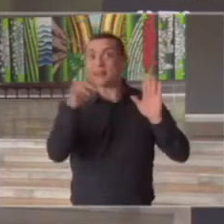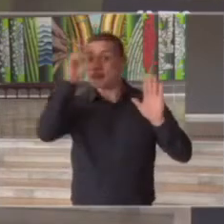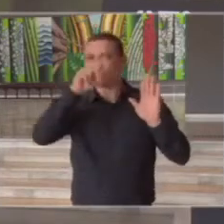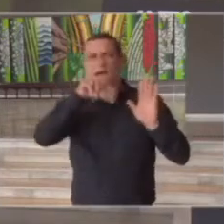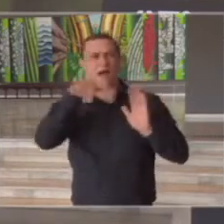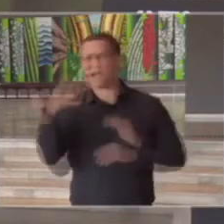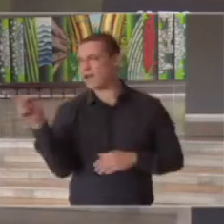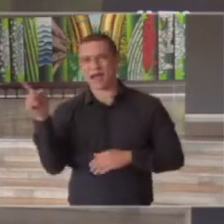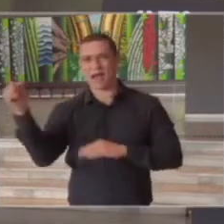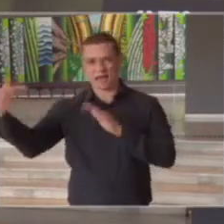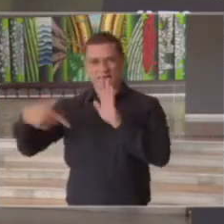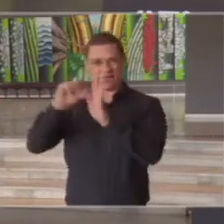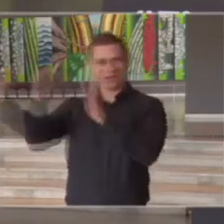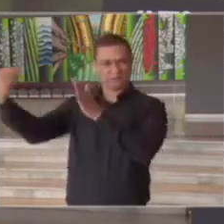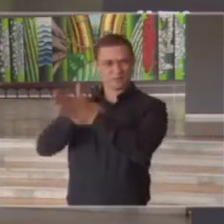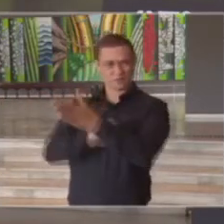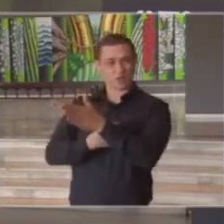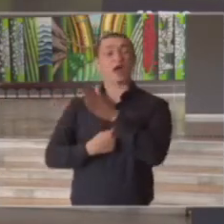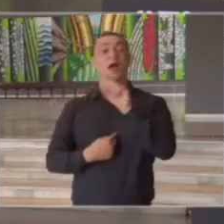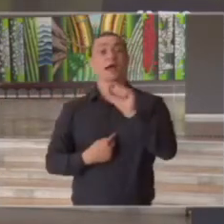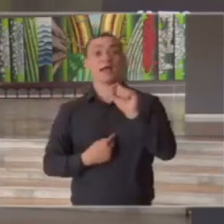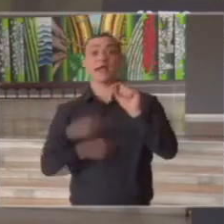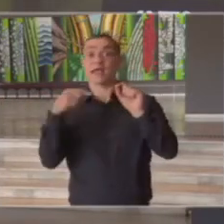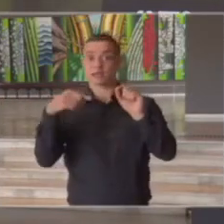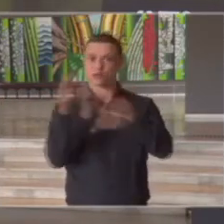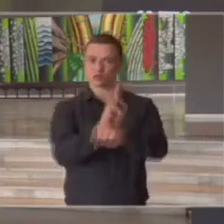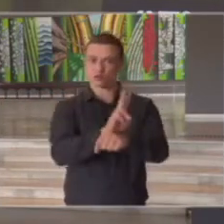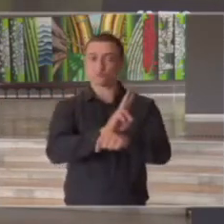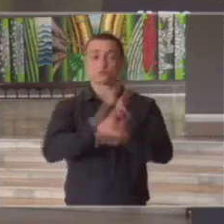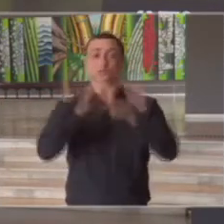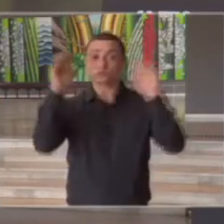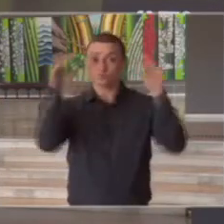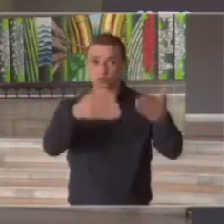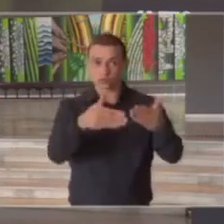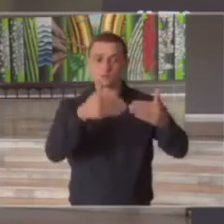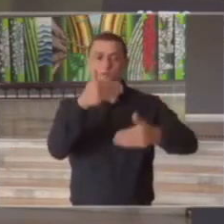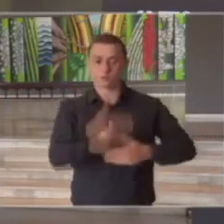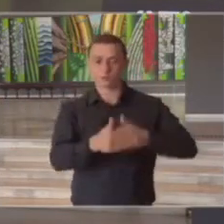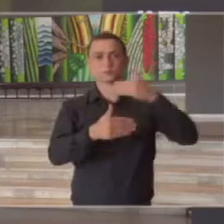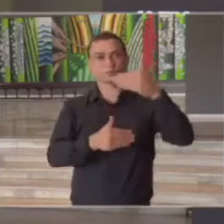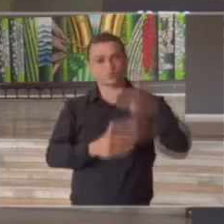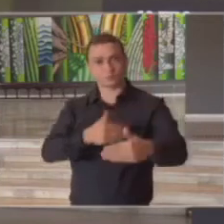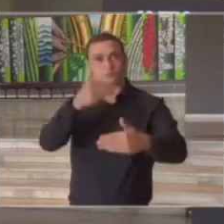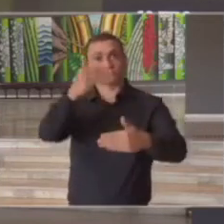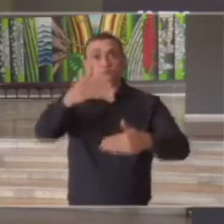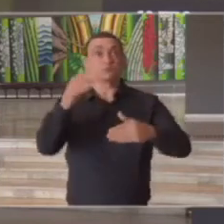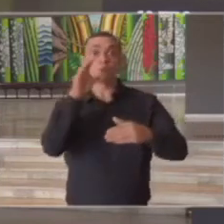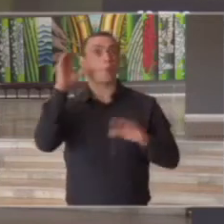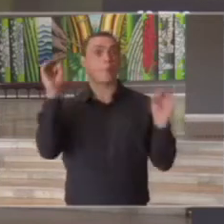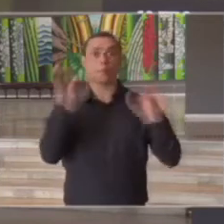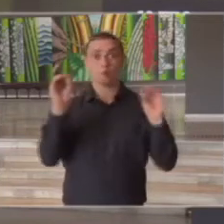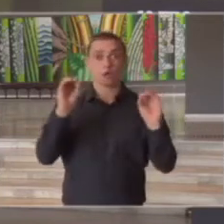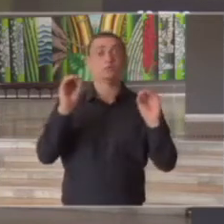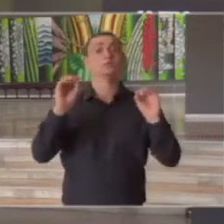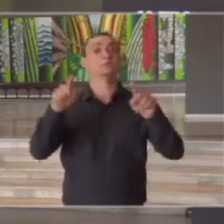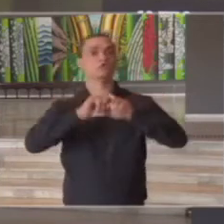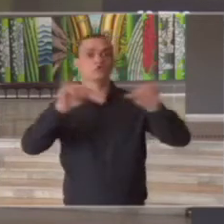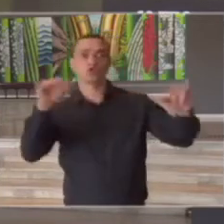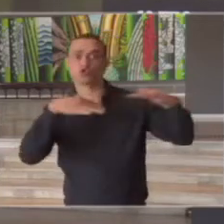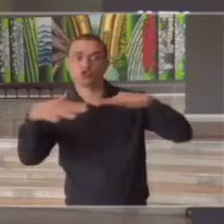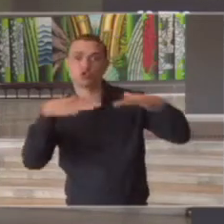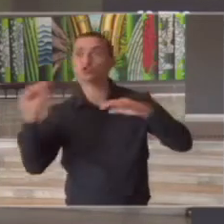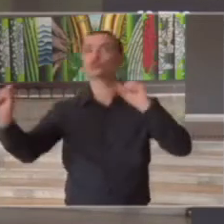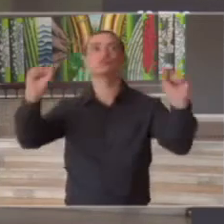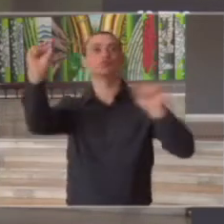gancho da pergunta anterior é uma gestão baseada no gradualismo na transparência no dinamismo